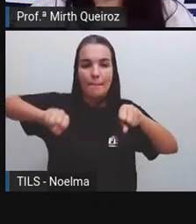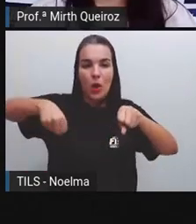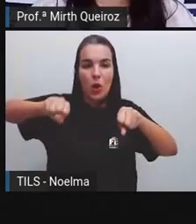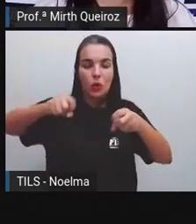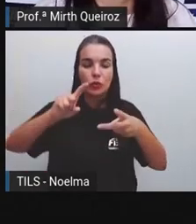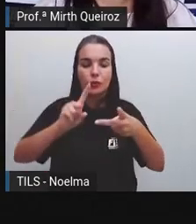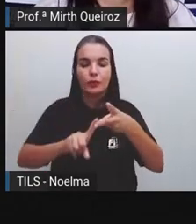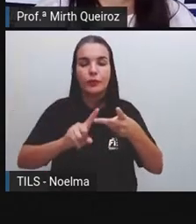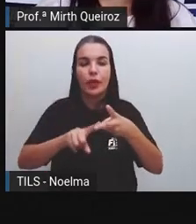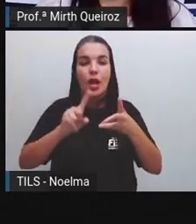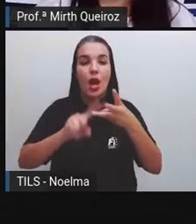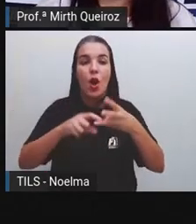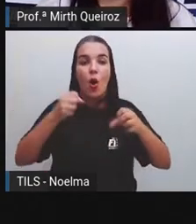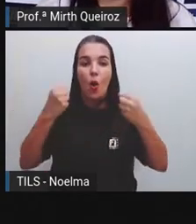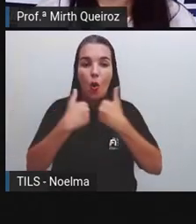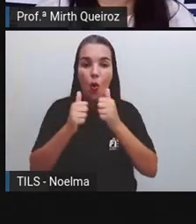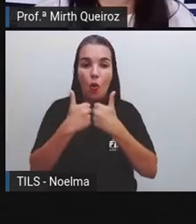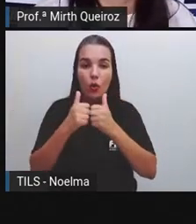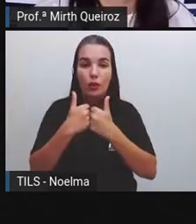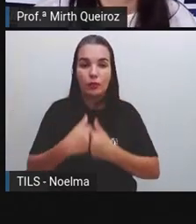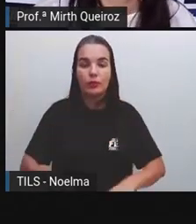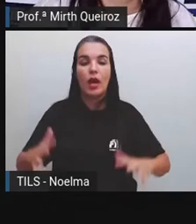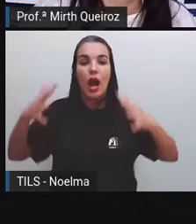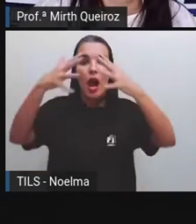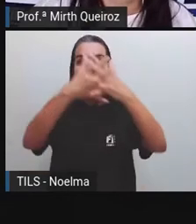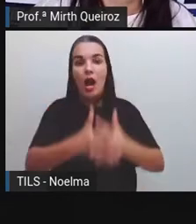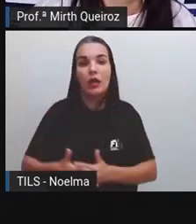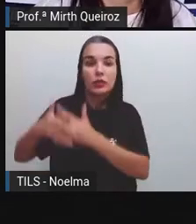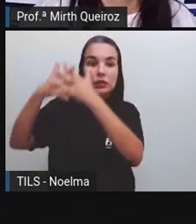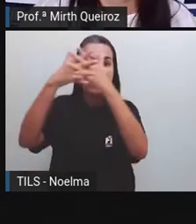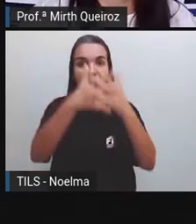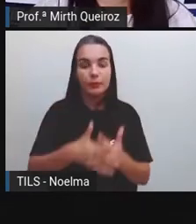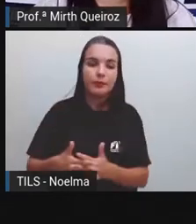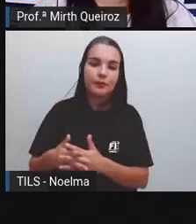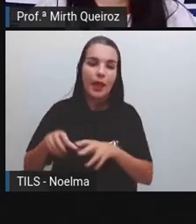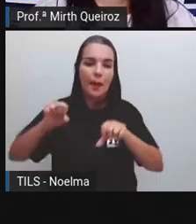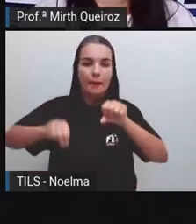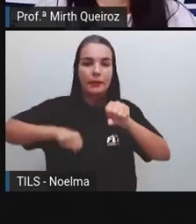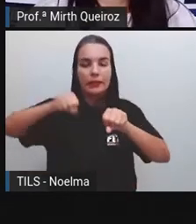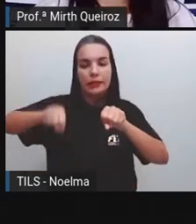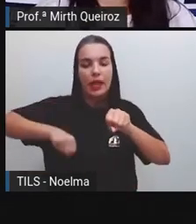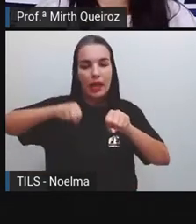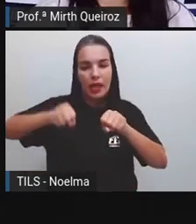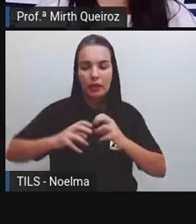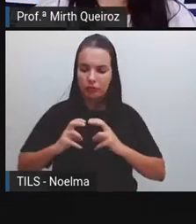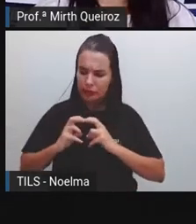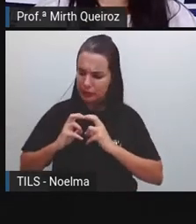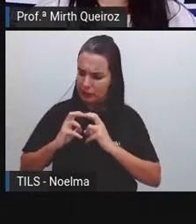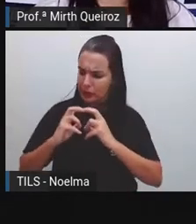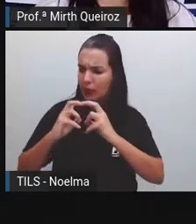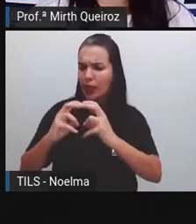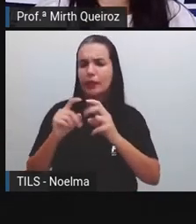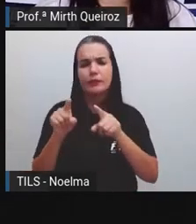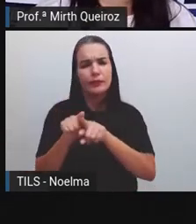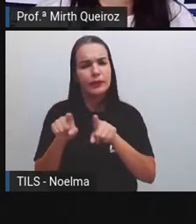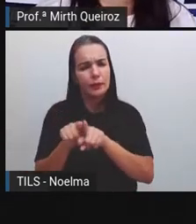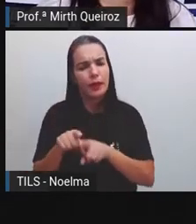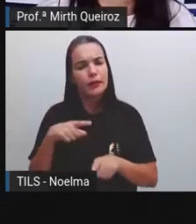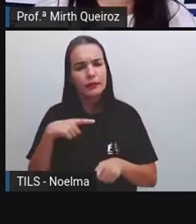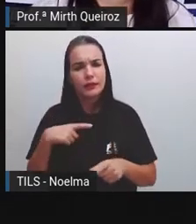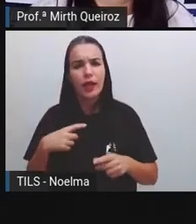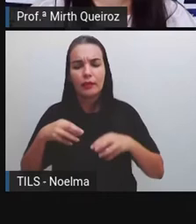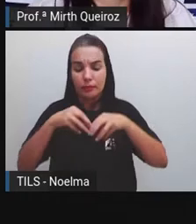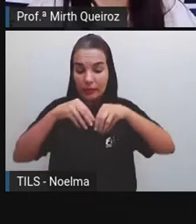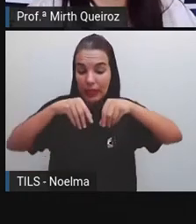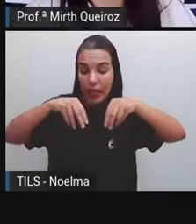ônibus, a carreta, a bicicleta, trens, dentre outros. Todos esses aí são meios de